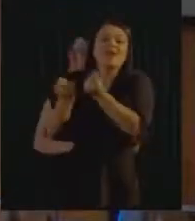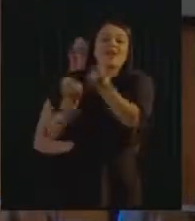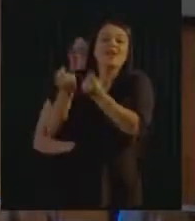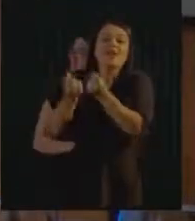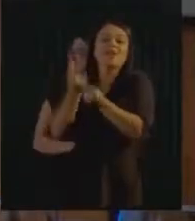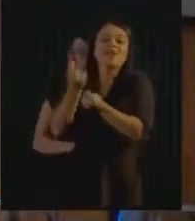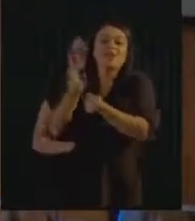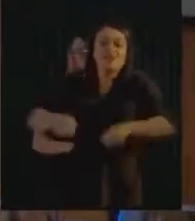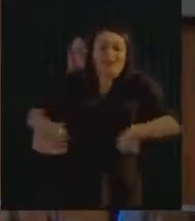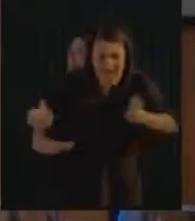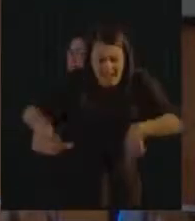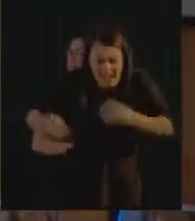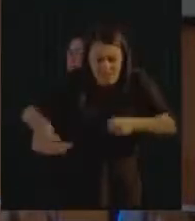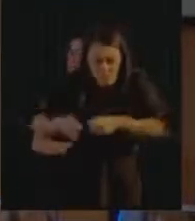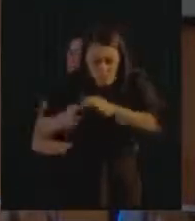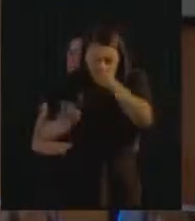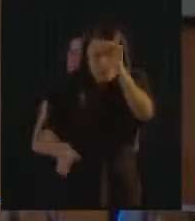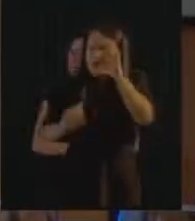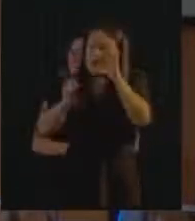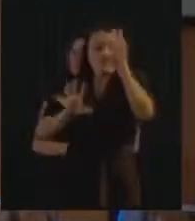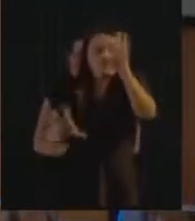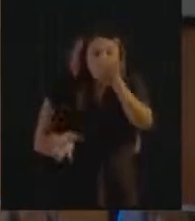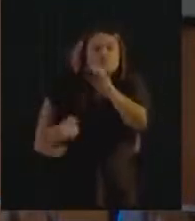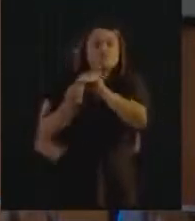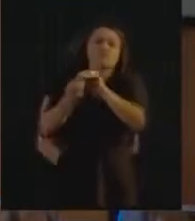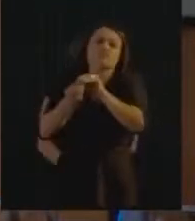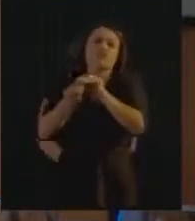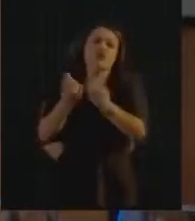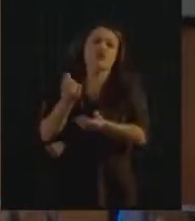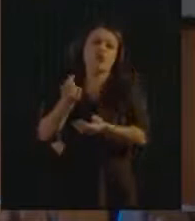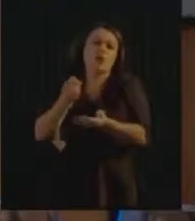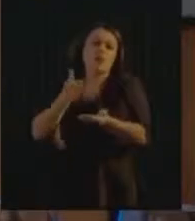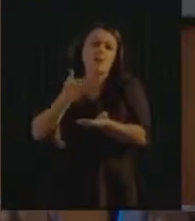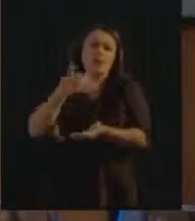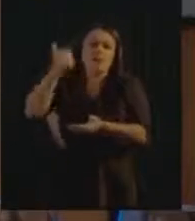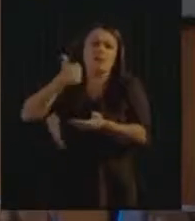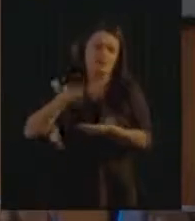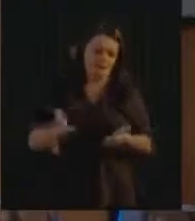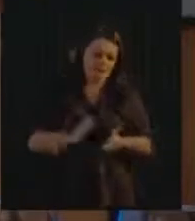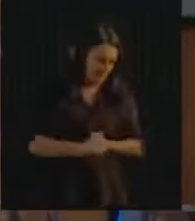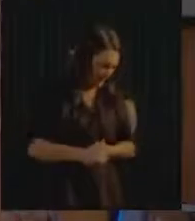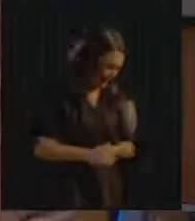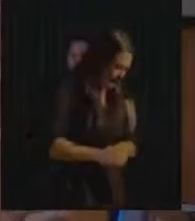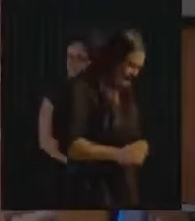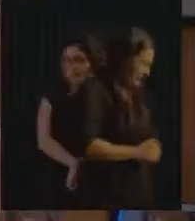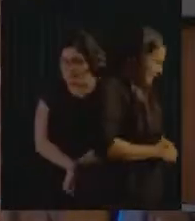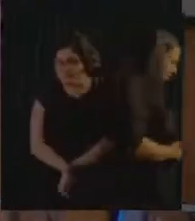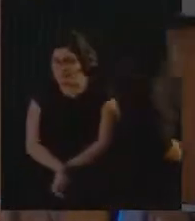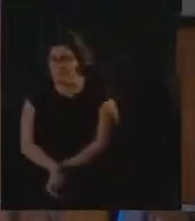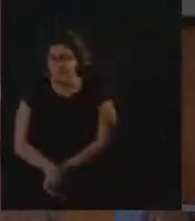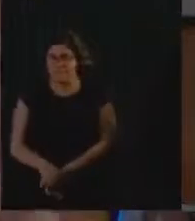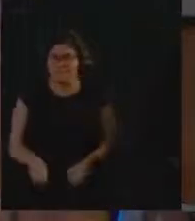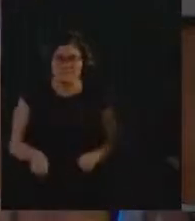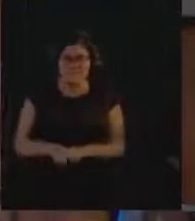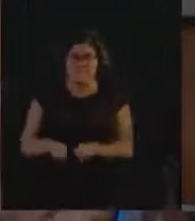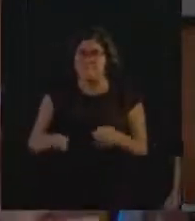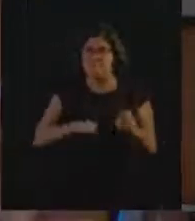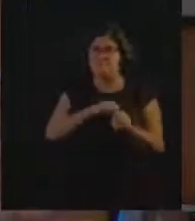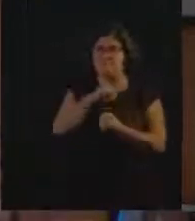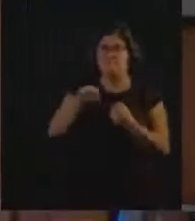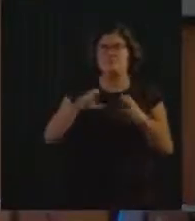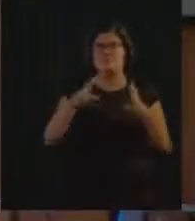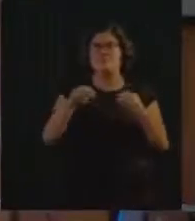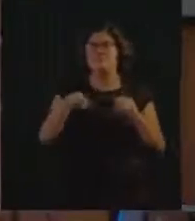economia para a prefeitura e está falando em geração de emprego e renda para uma classe social e para o meio ambiente